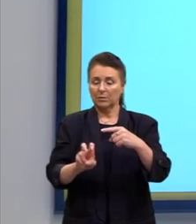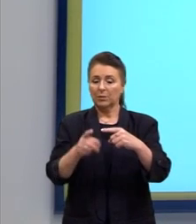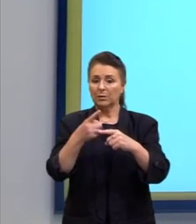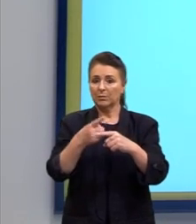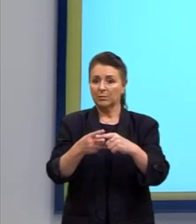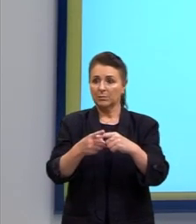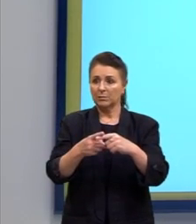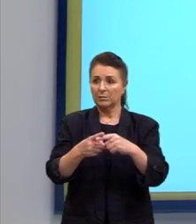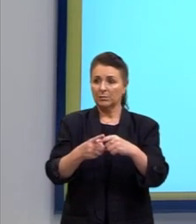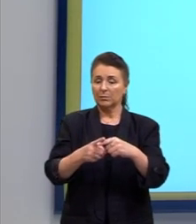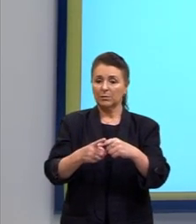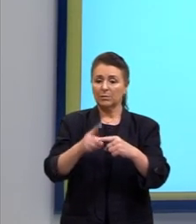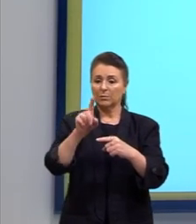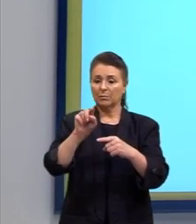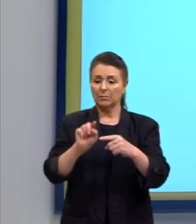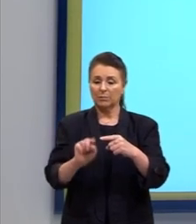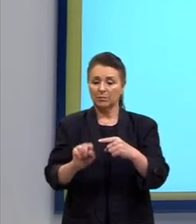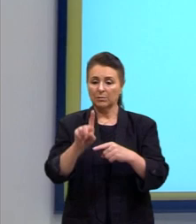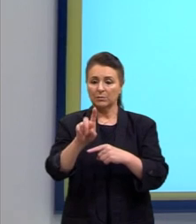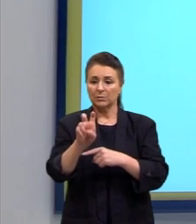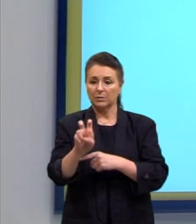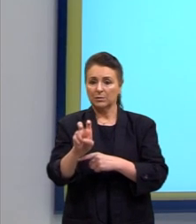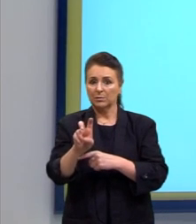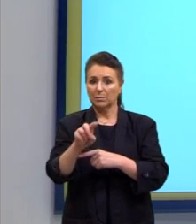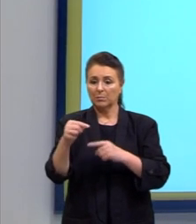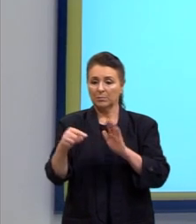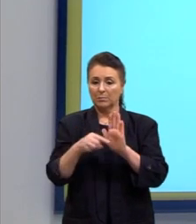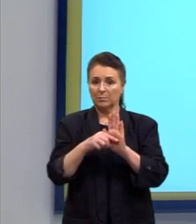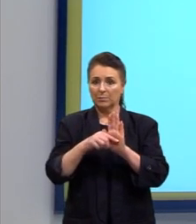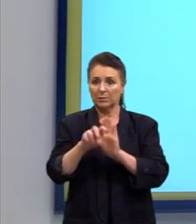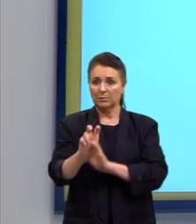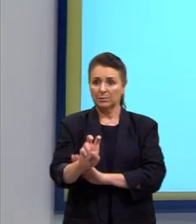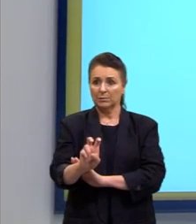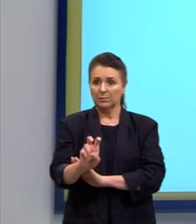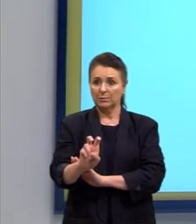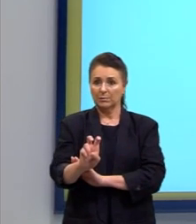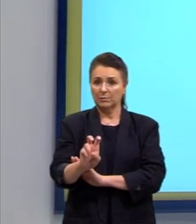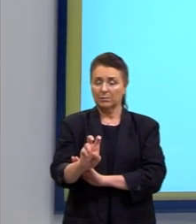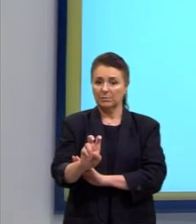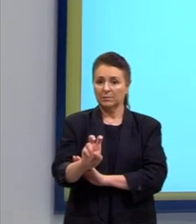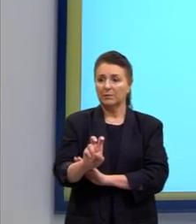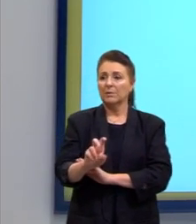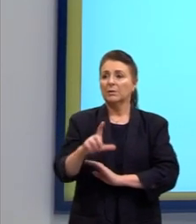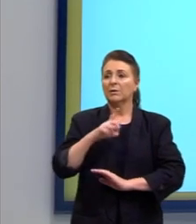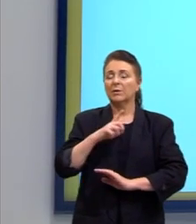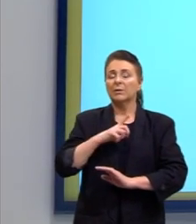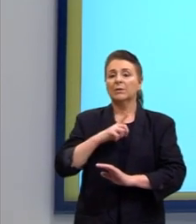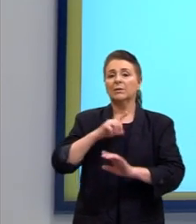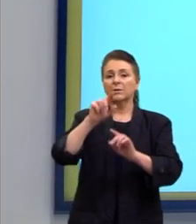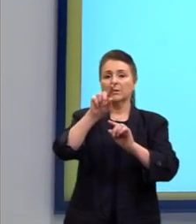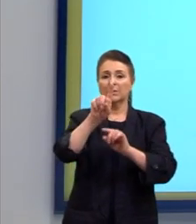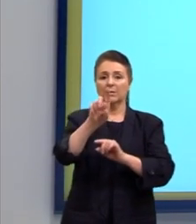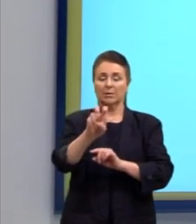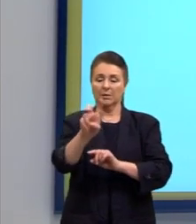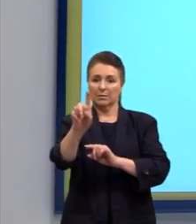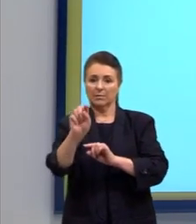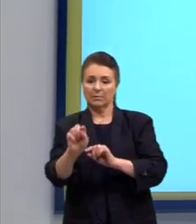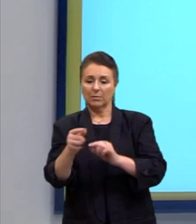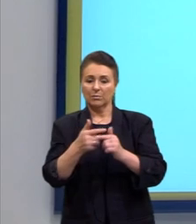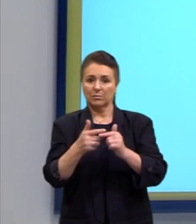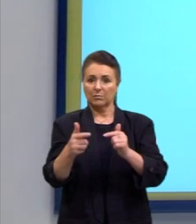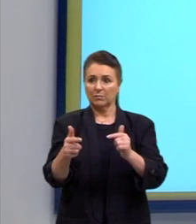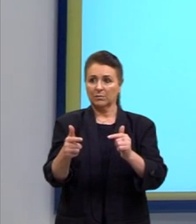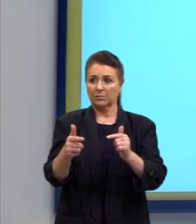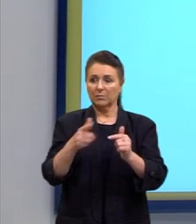multiplica o fatorial de 15 menos 5. Então, teríamos o fatorial de 15 dividido